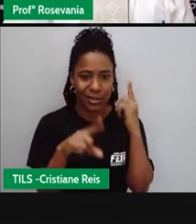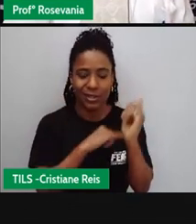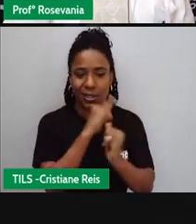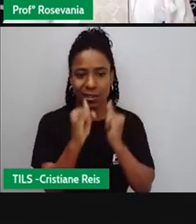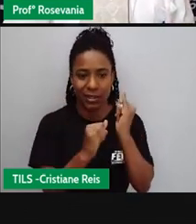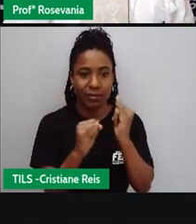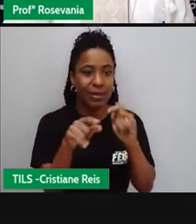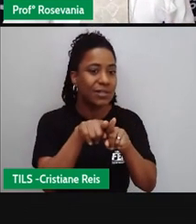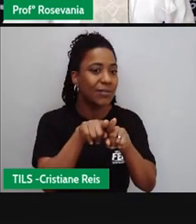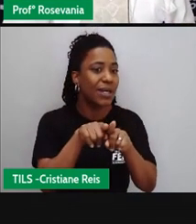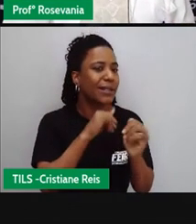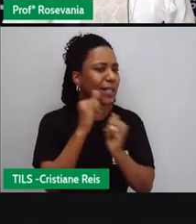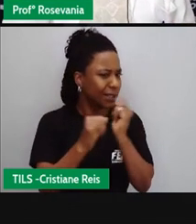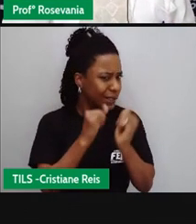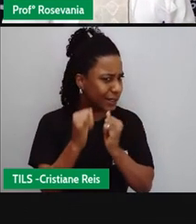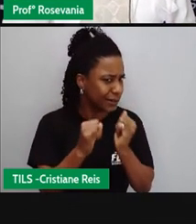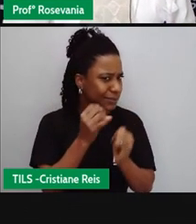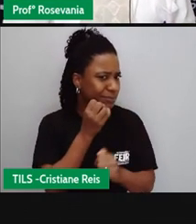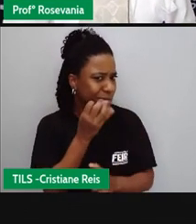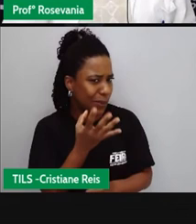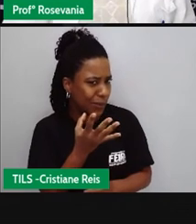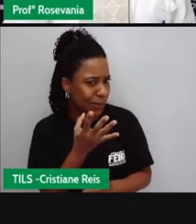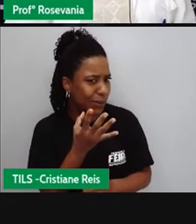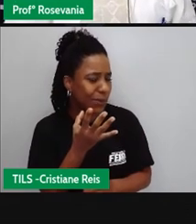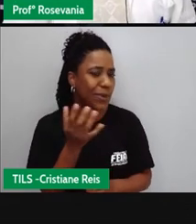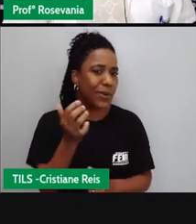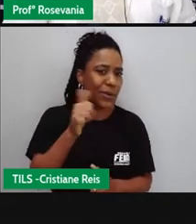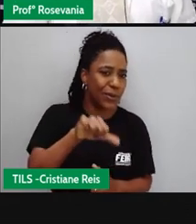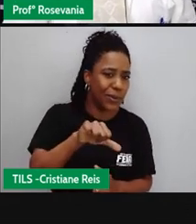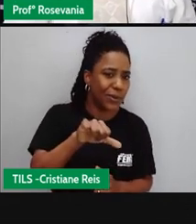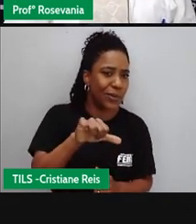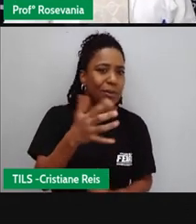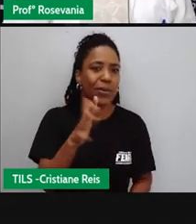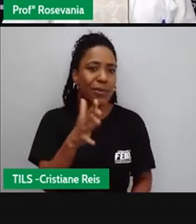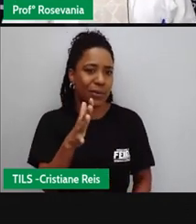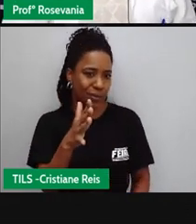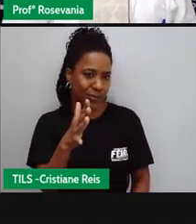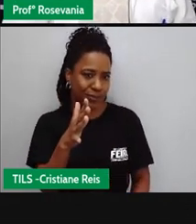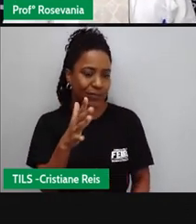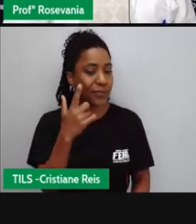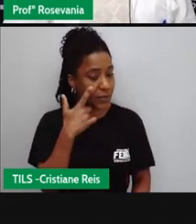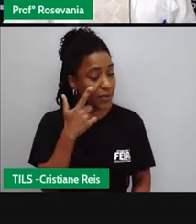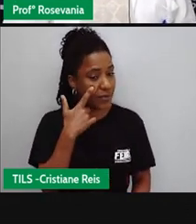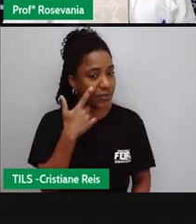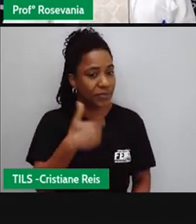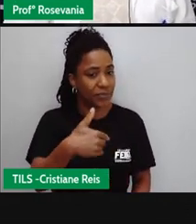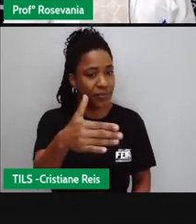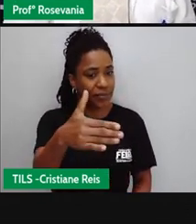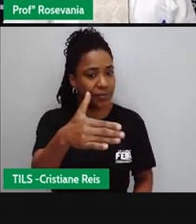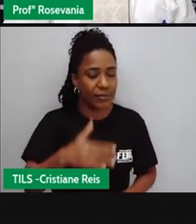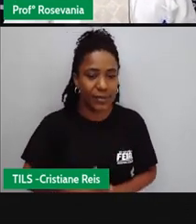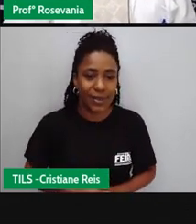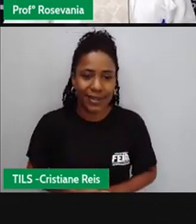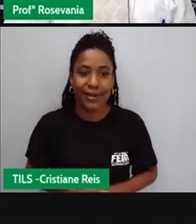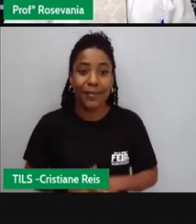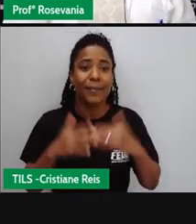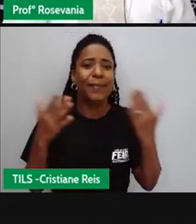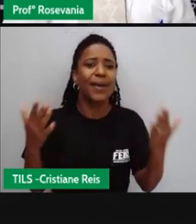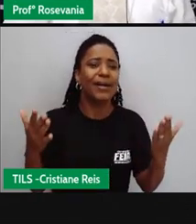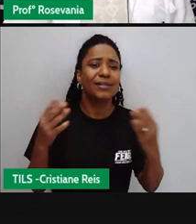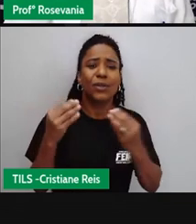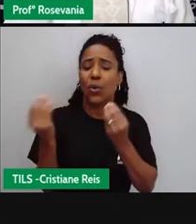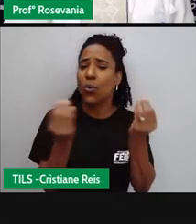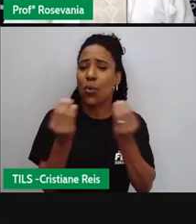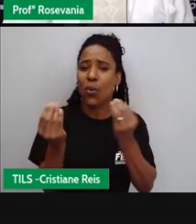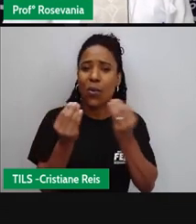dados dessa internet né então como é que isso pode melhorar é investir na infraestrutura dessas redes